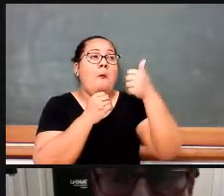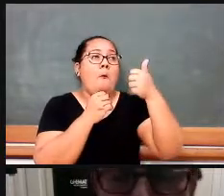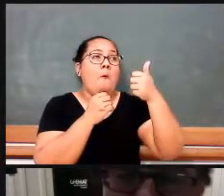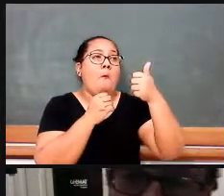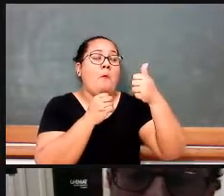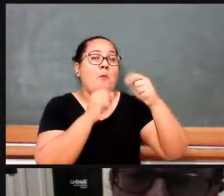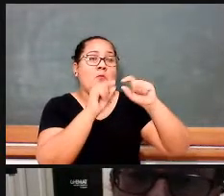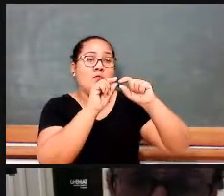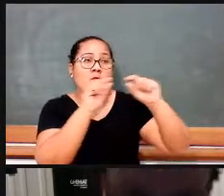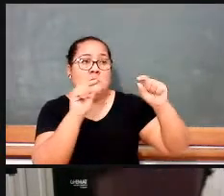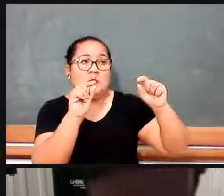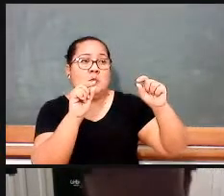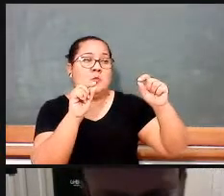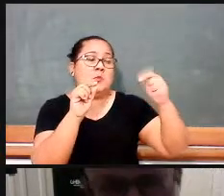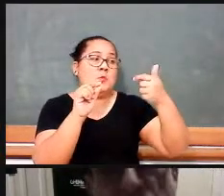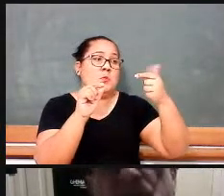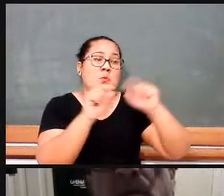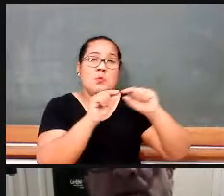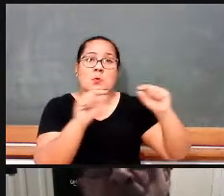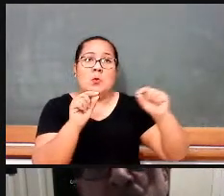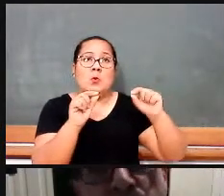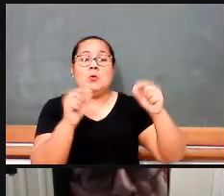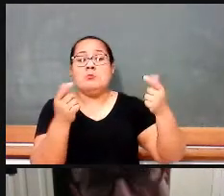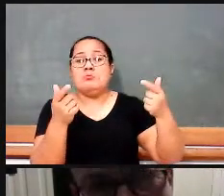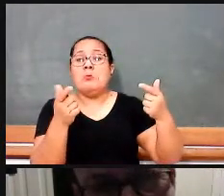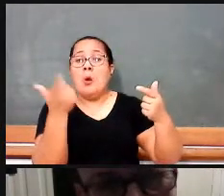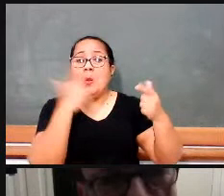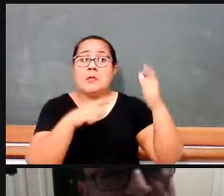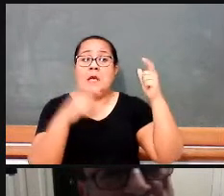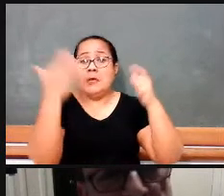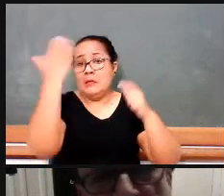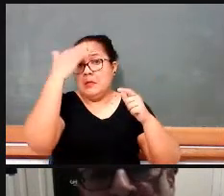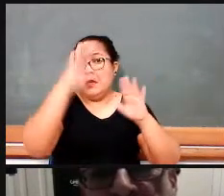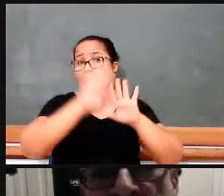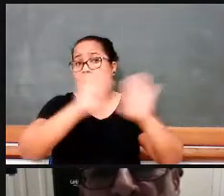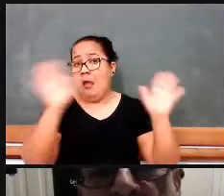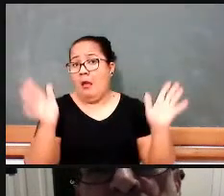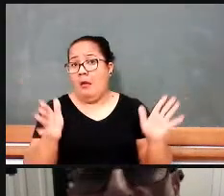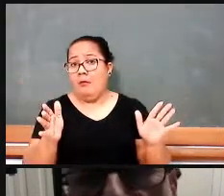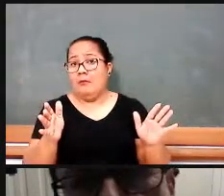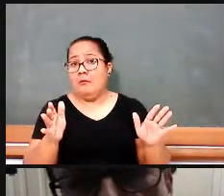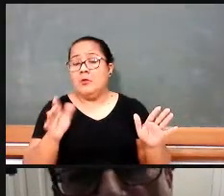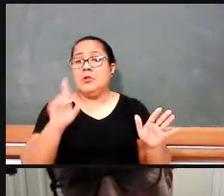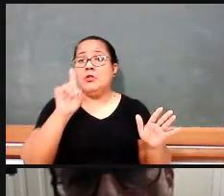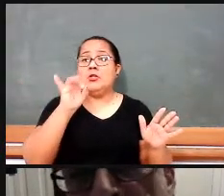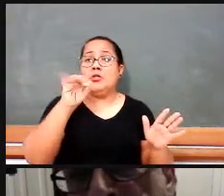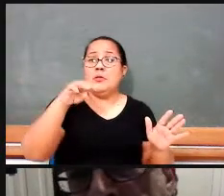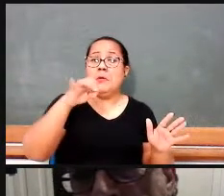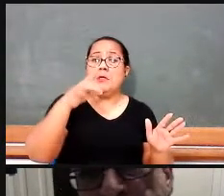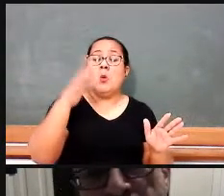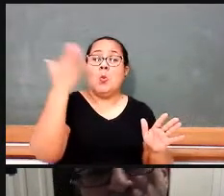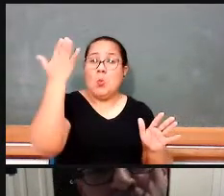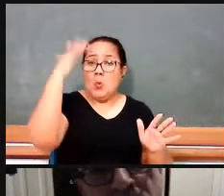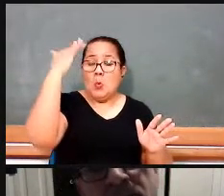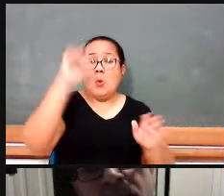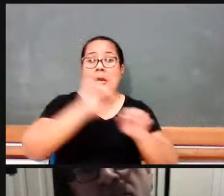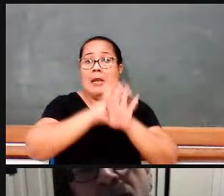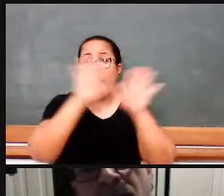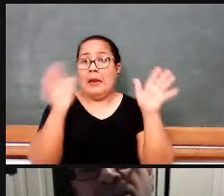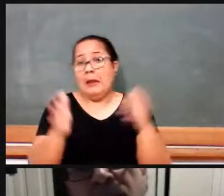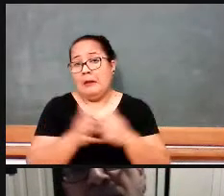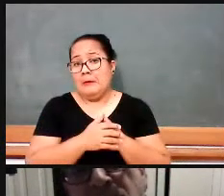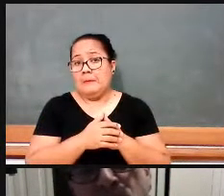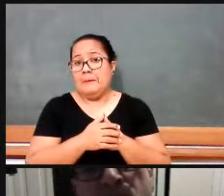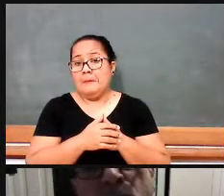dimensões. Esse é um conhecimento inaugural para os alunos entenderem a ideia de dimensão. Então, veja, se